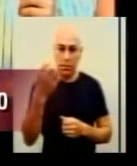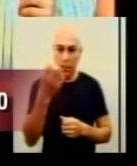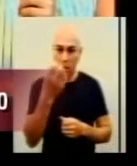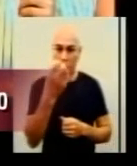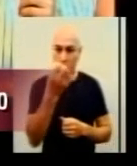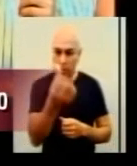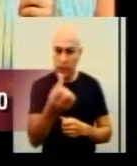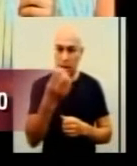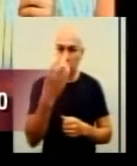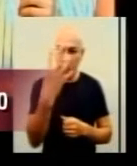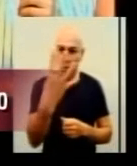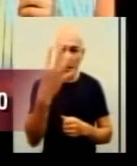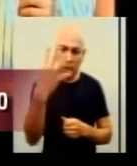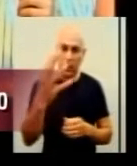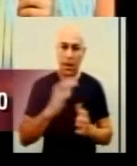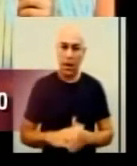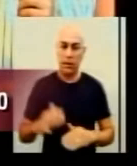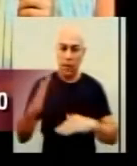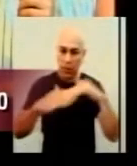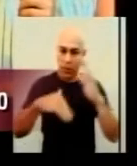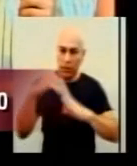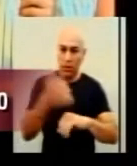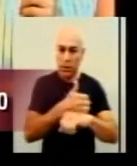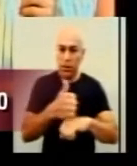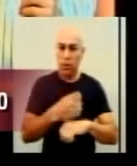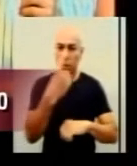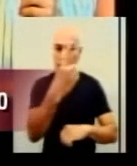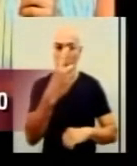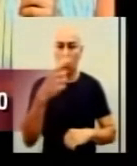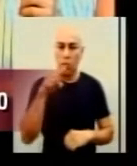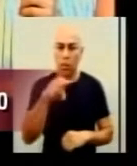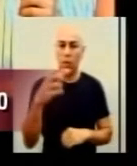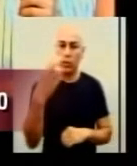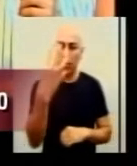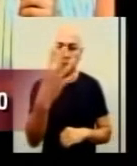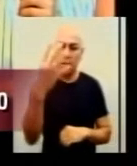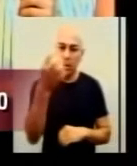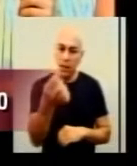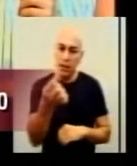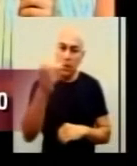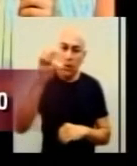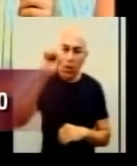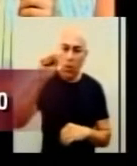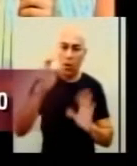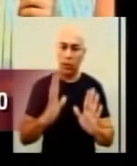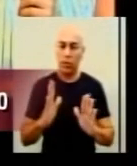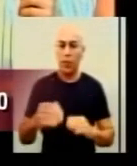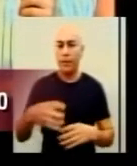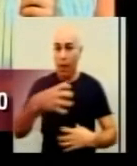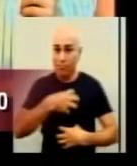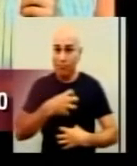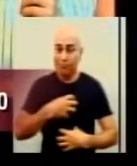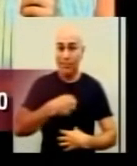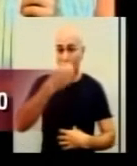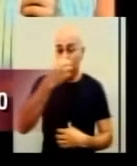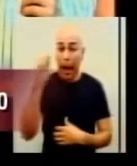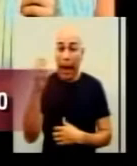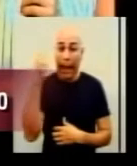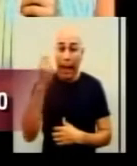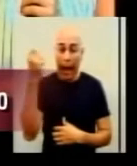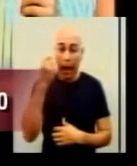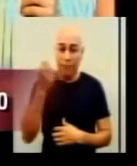de saúde, 1.468 e síndrome respiratória grave, que precisou de uma internação, foram